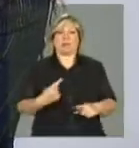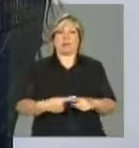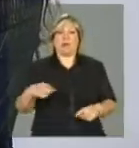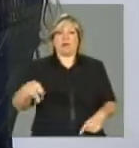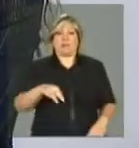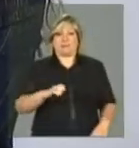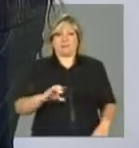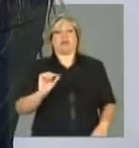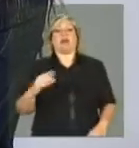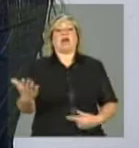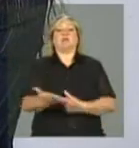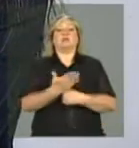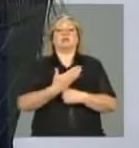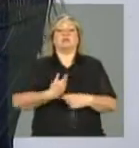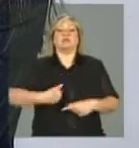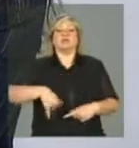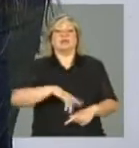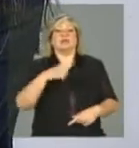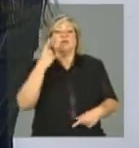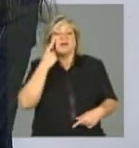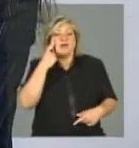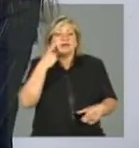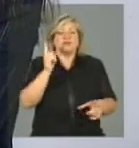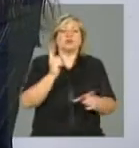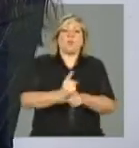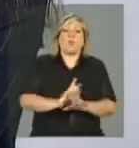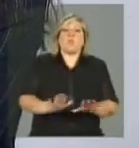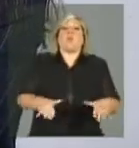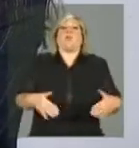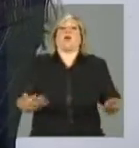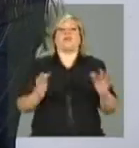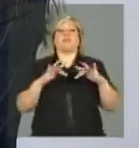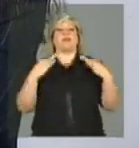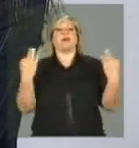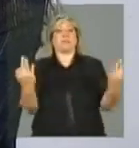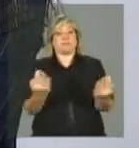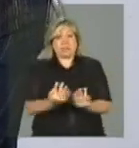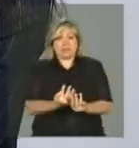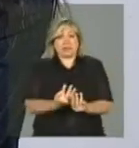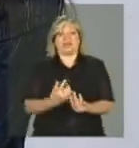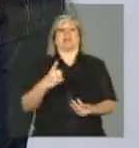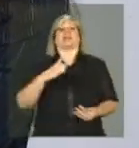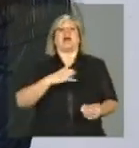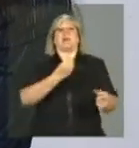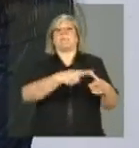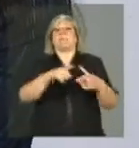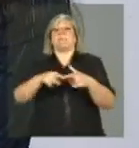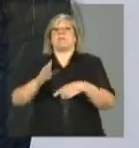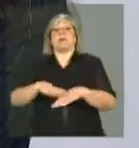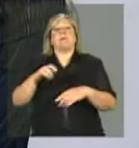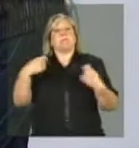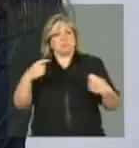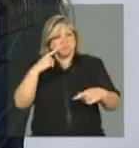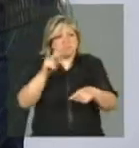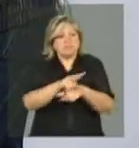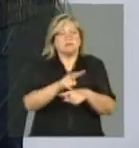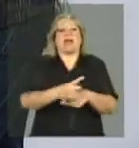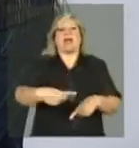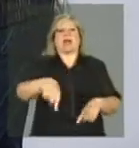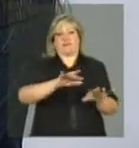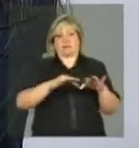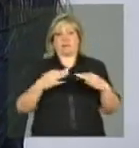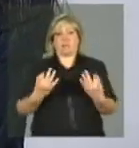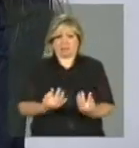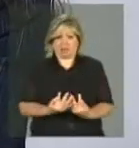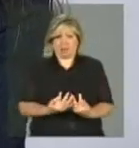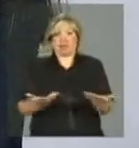panorama de quais as famílias que estão em maior situação de vulnerabilidade naquele território. E há, sim, a necessidade de um acompanhamento dessas famílias. Então,